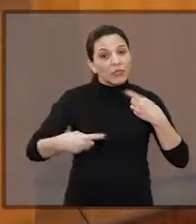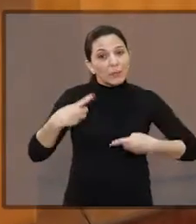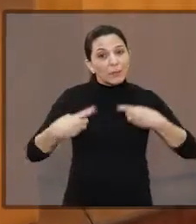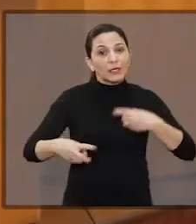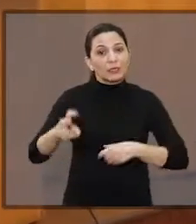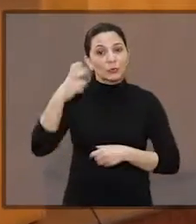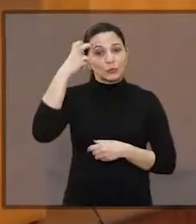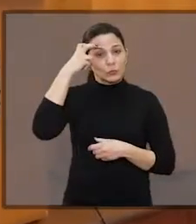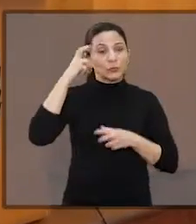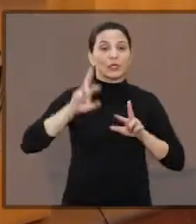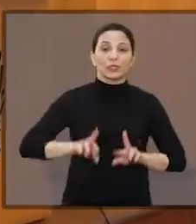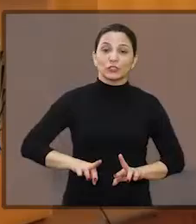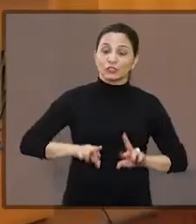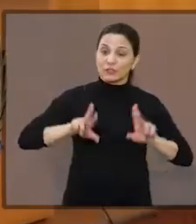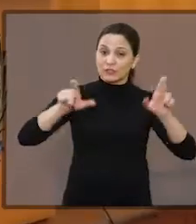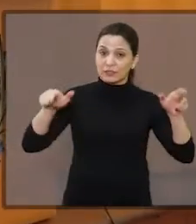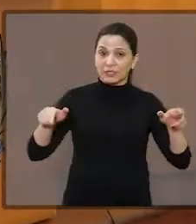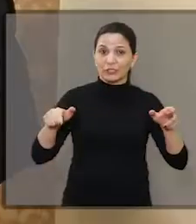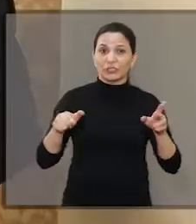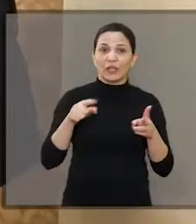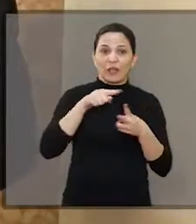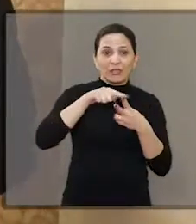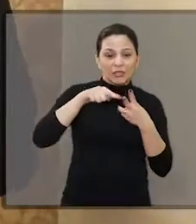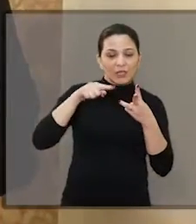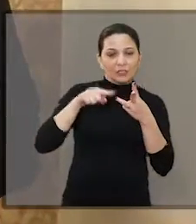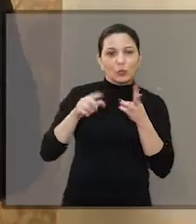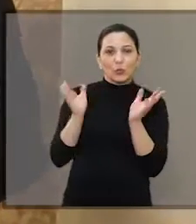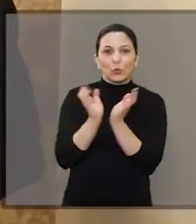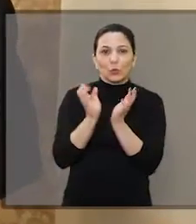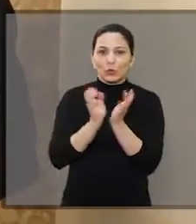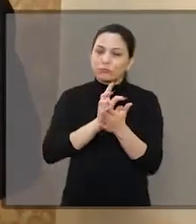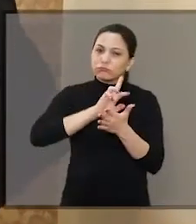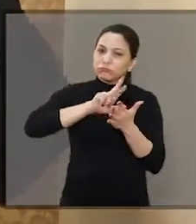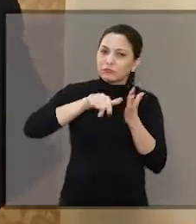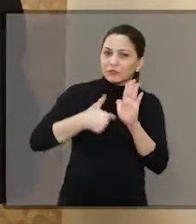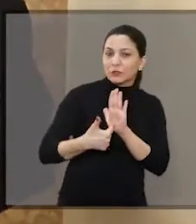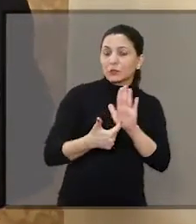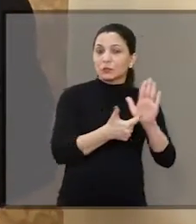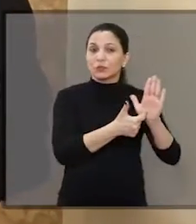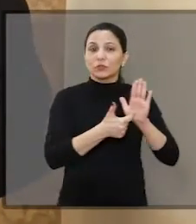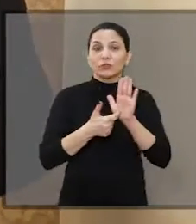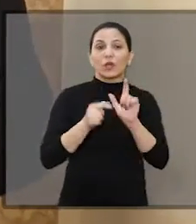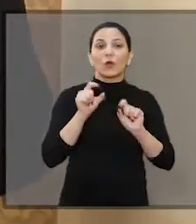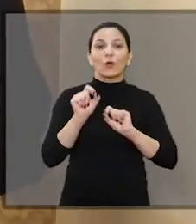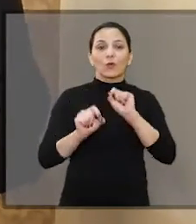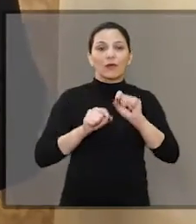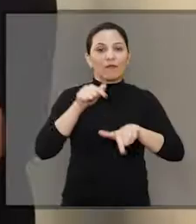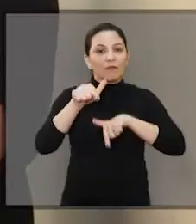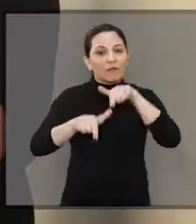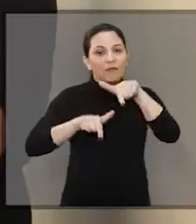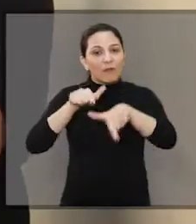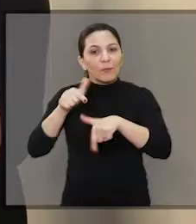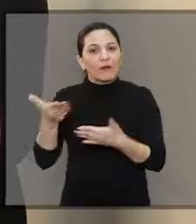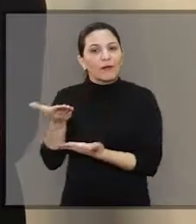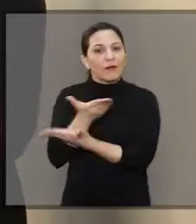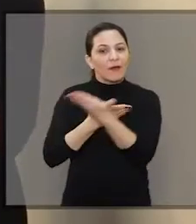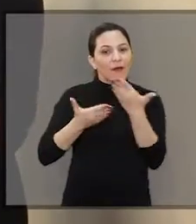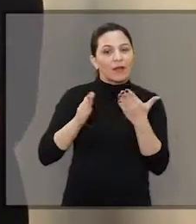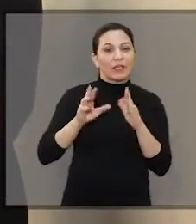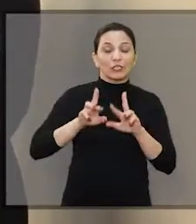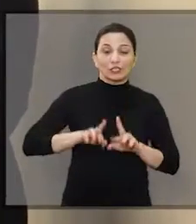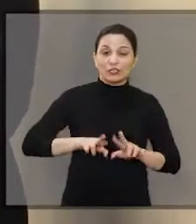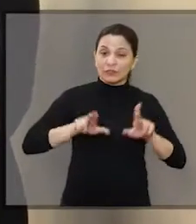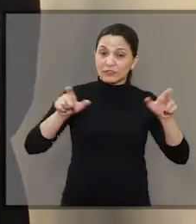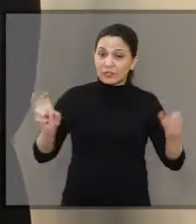e diversidade. Os coletivos Papo das Bi, Amigos da Praça e Acoma apresentaram trabalhos relacionados à